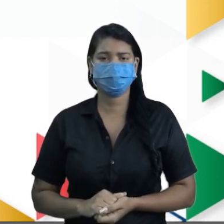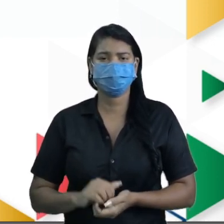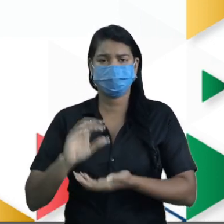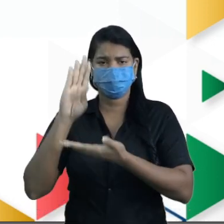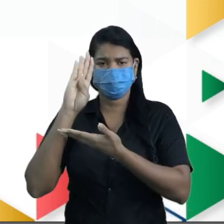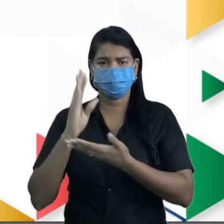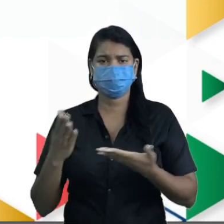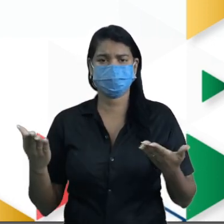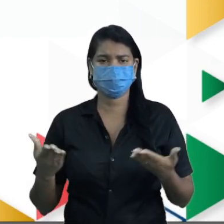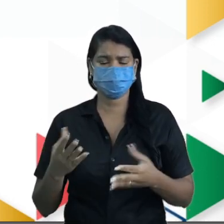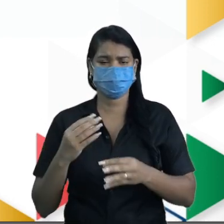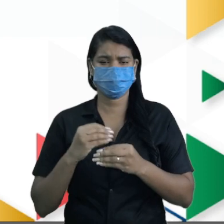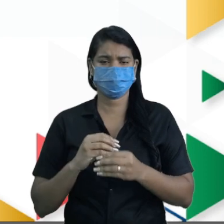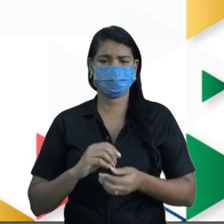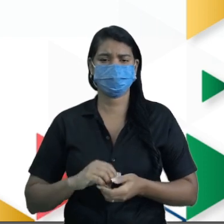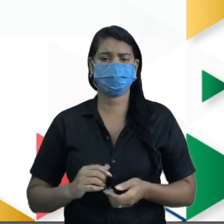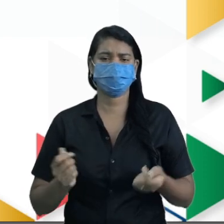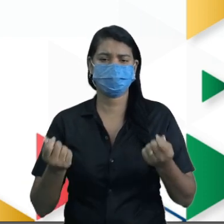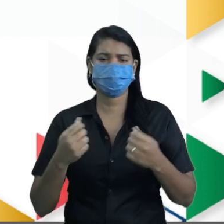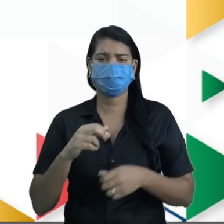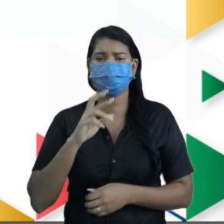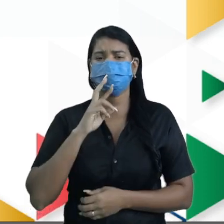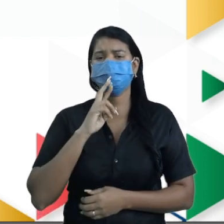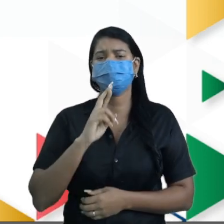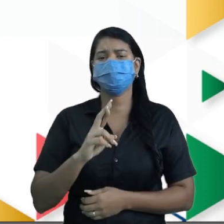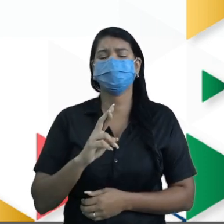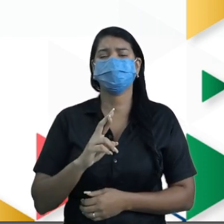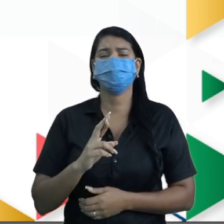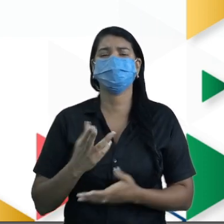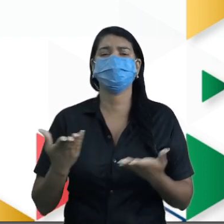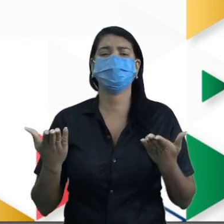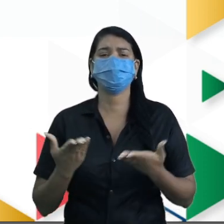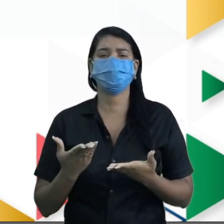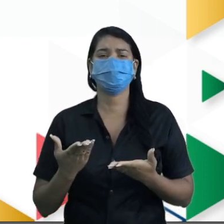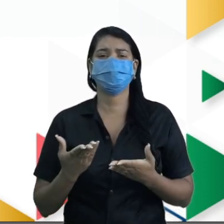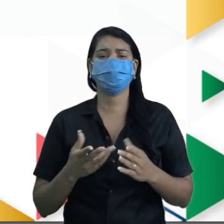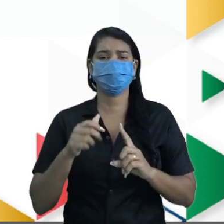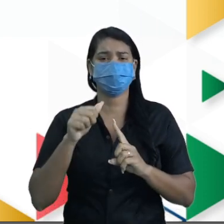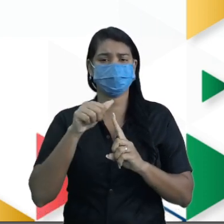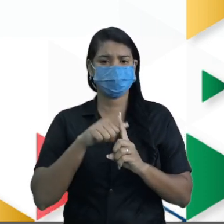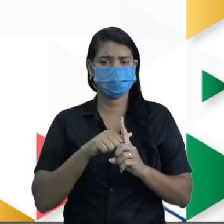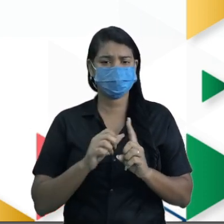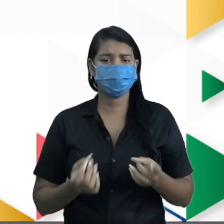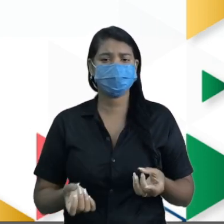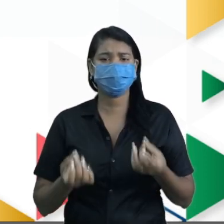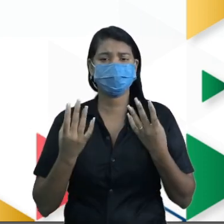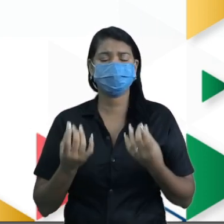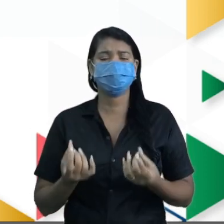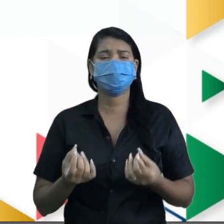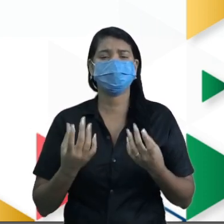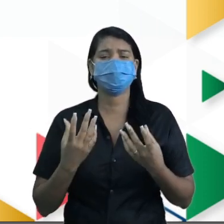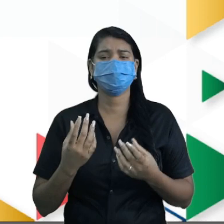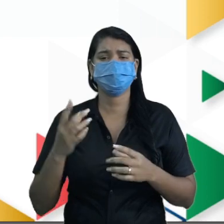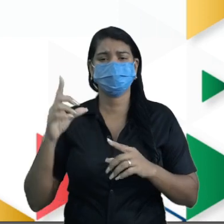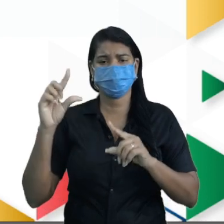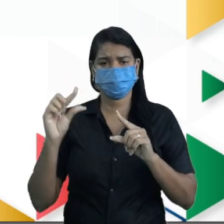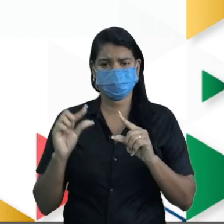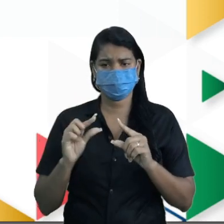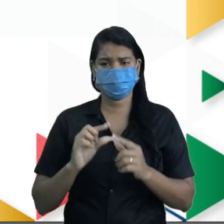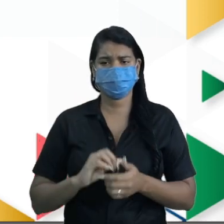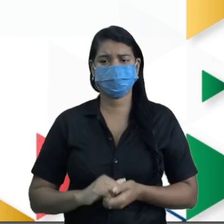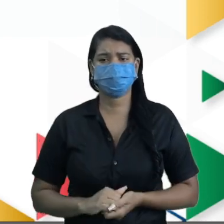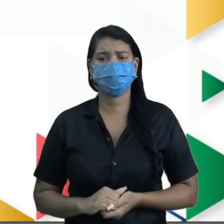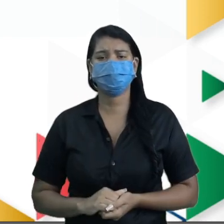né? Quarta possibilidade de resposta aí. Em qual desses meses a venda total de lanches foi menor? Aí,